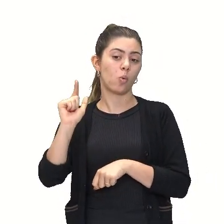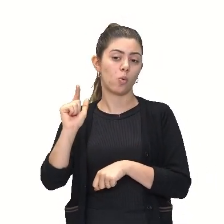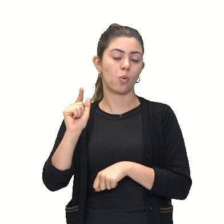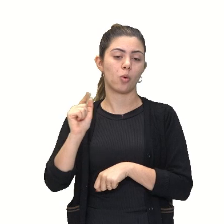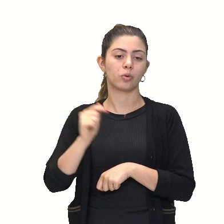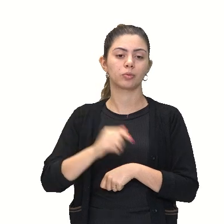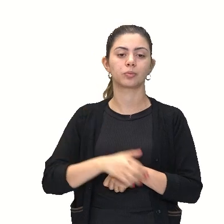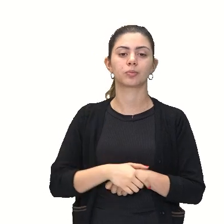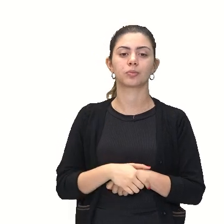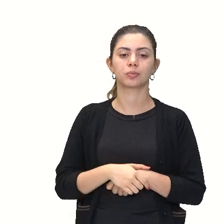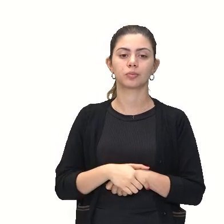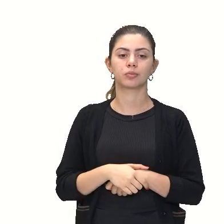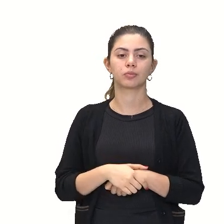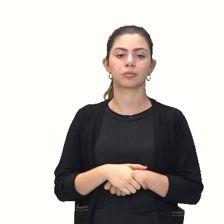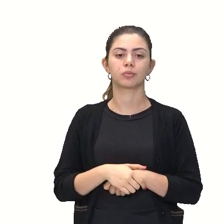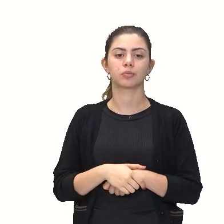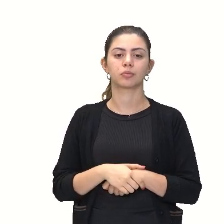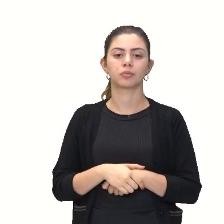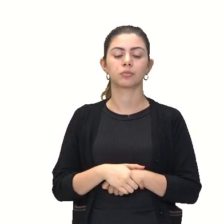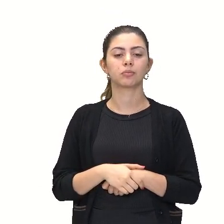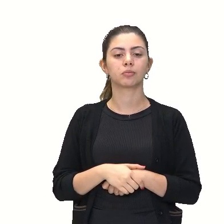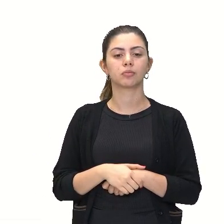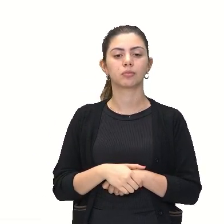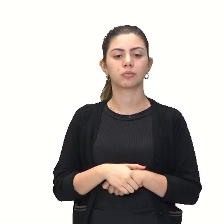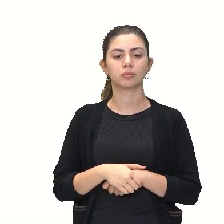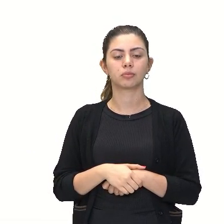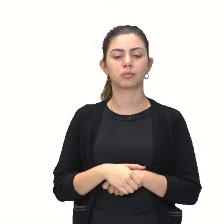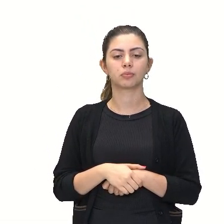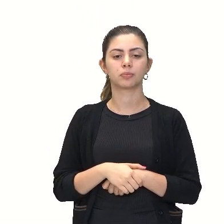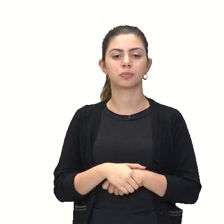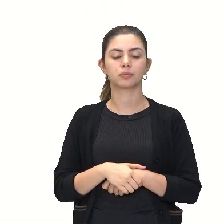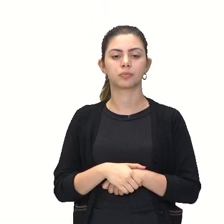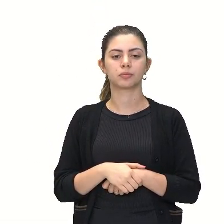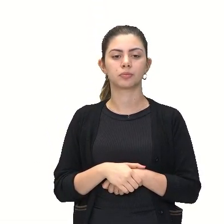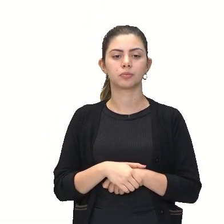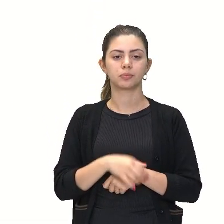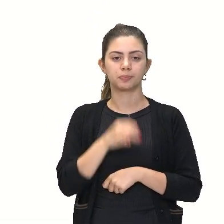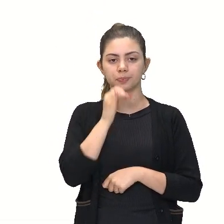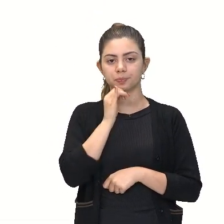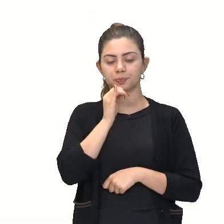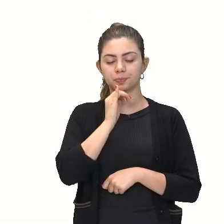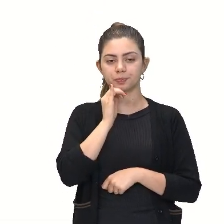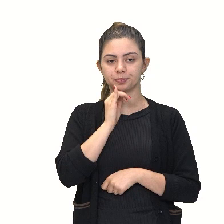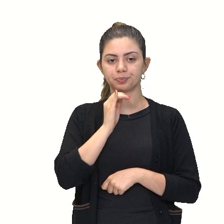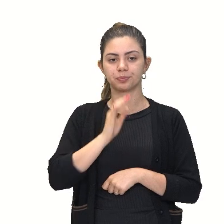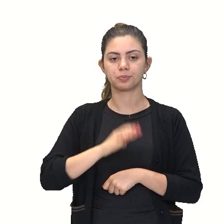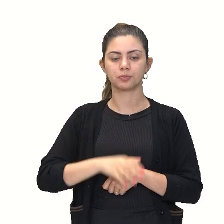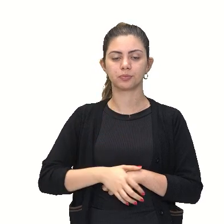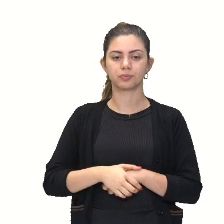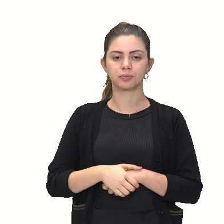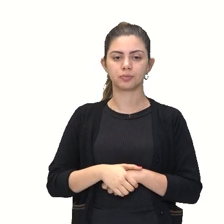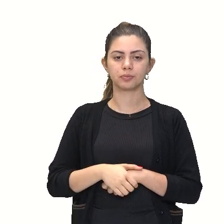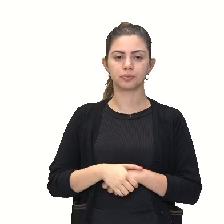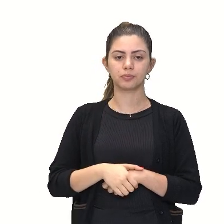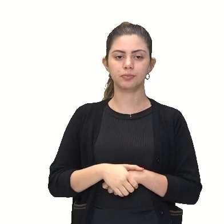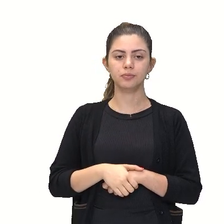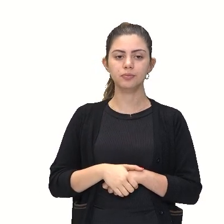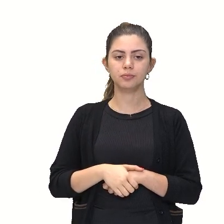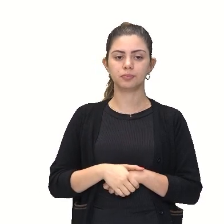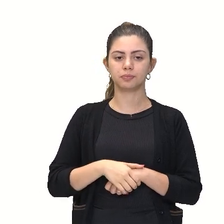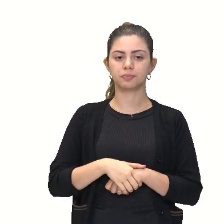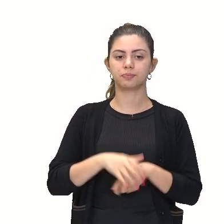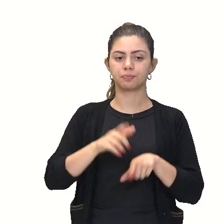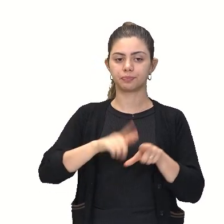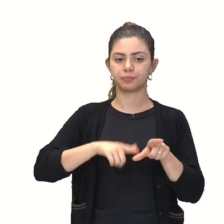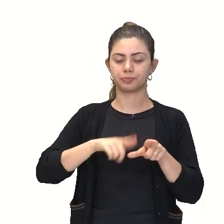ó. Eu poderia ter, vamos supor aqui, ó. Subir um pouquinho, ó. Na letra